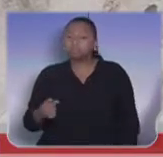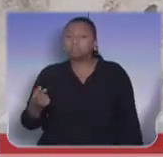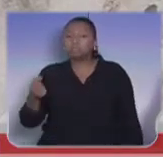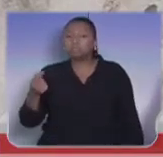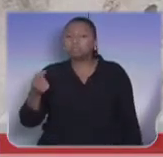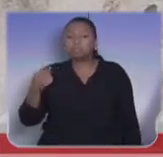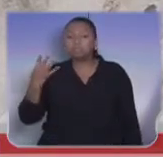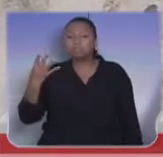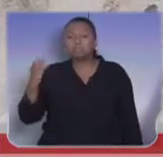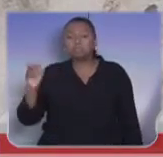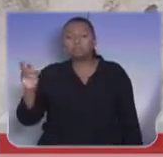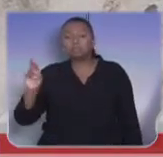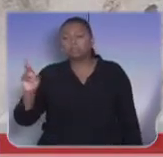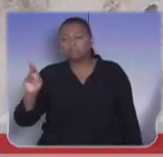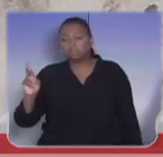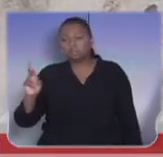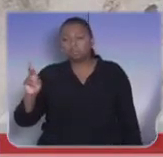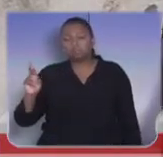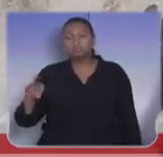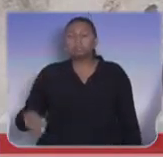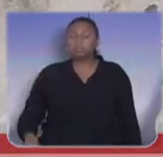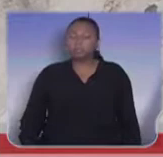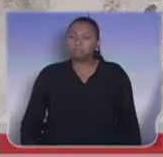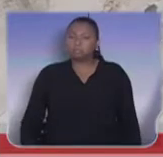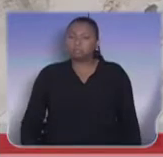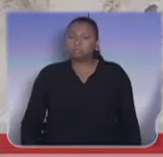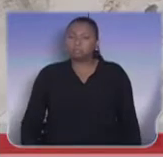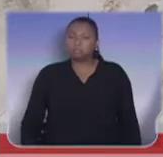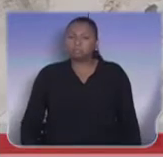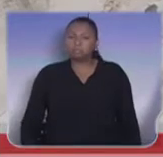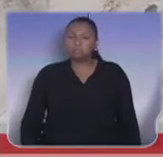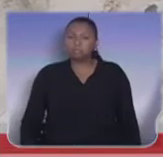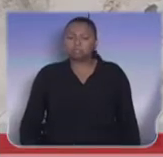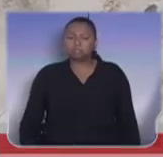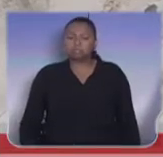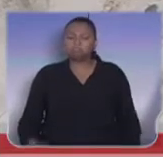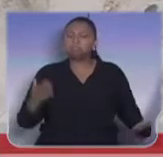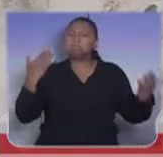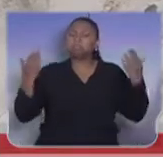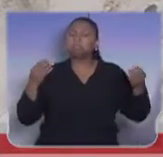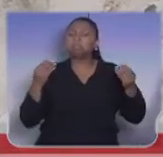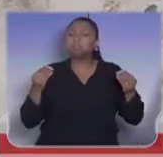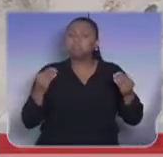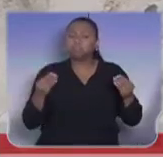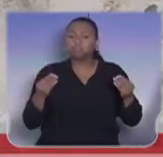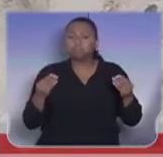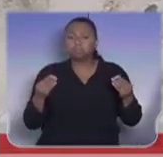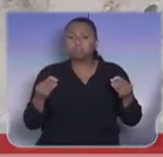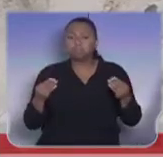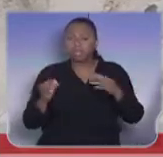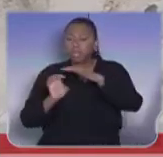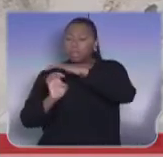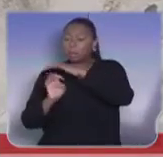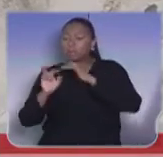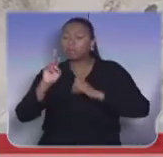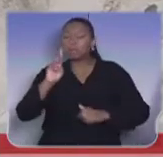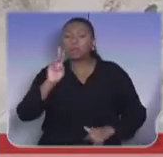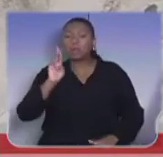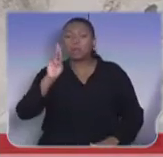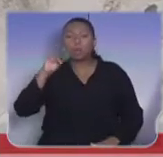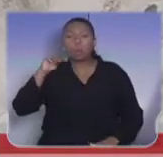foi de R$ 40,93. O que é que se pretende com isso? A Rumo, ela pretende cobrar isso